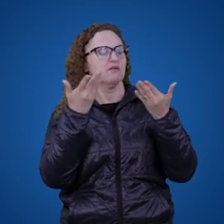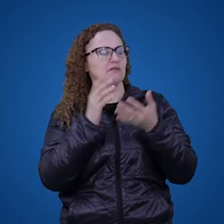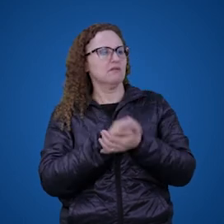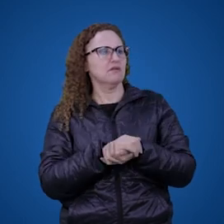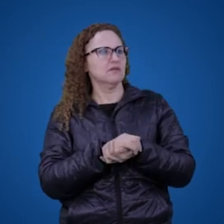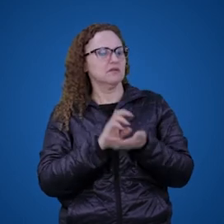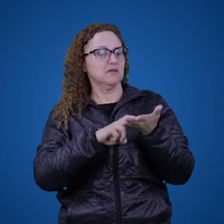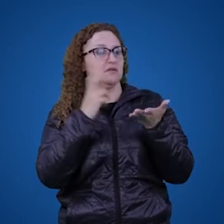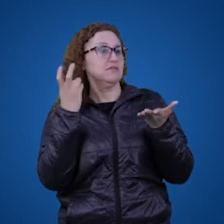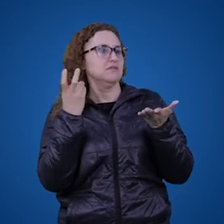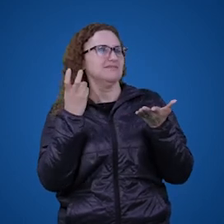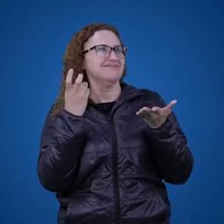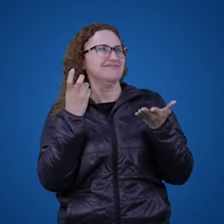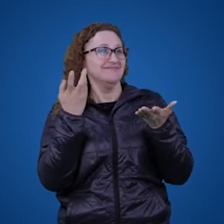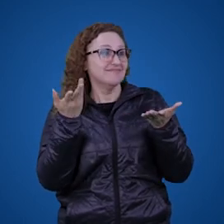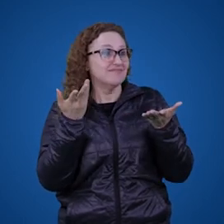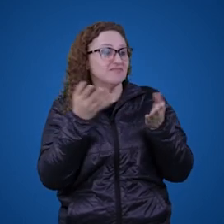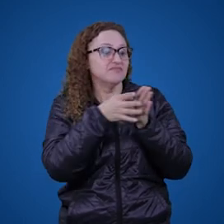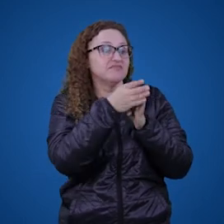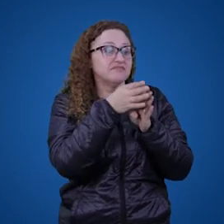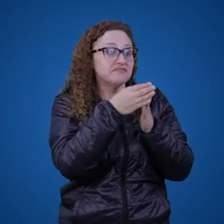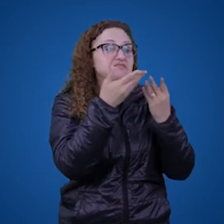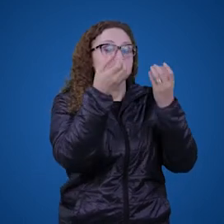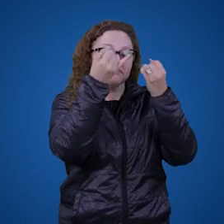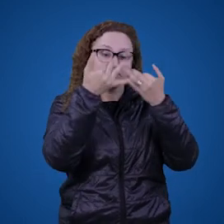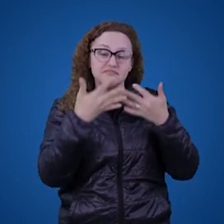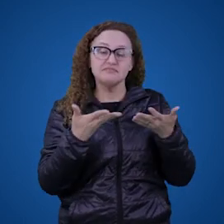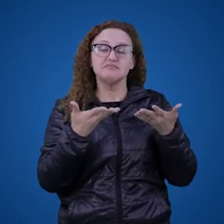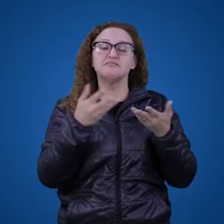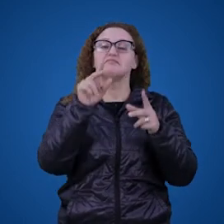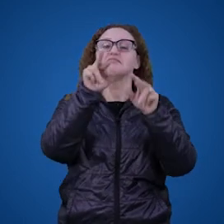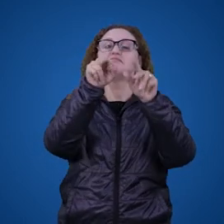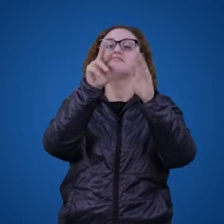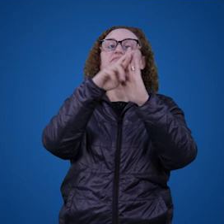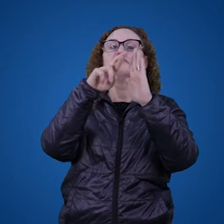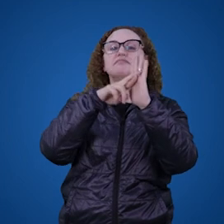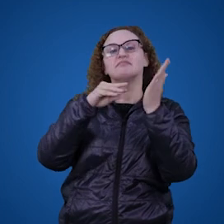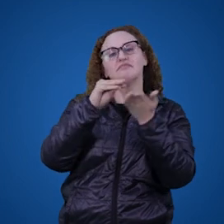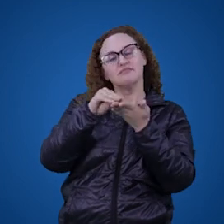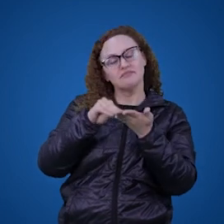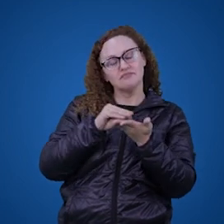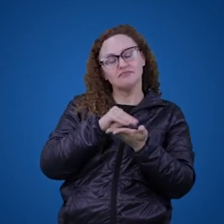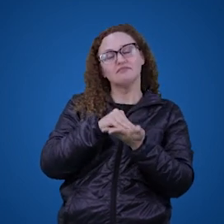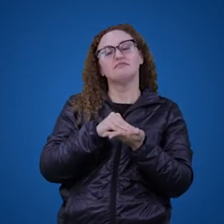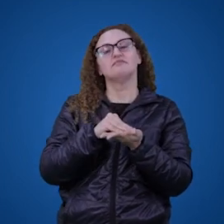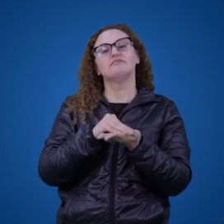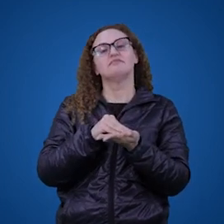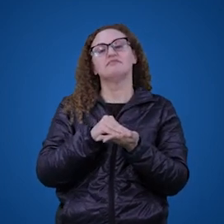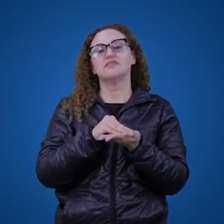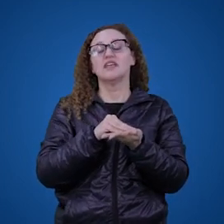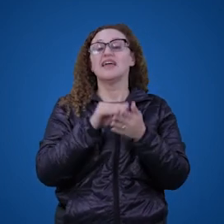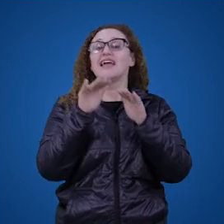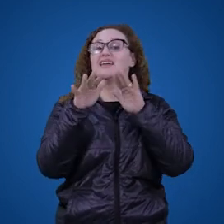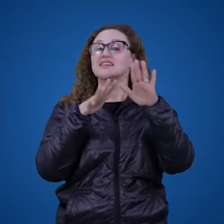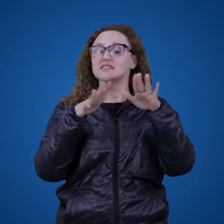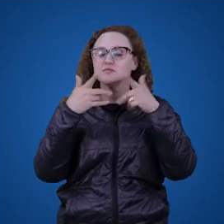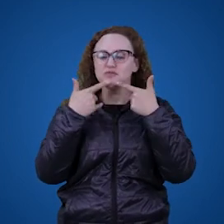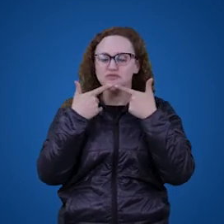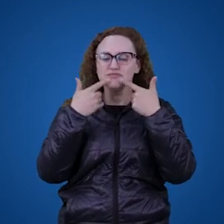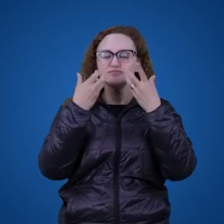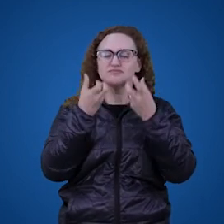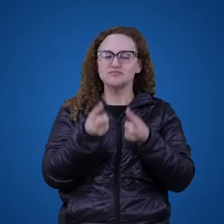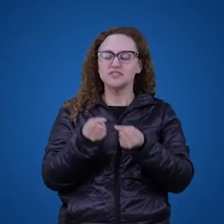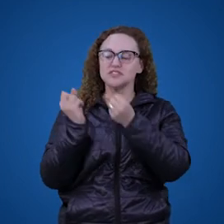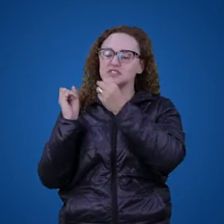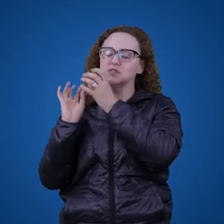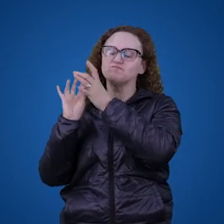dia. Ou simplesmente ficar confuso. Então, assim como no xadrez, nós esperamos um movimento linguístico apropriado